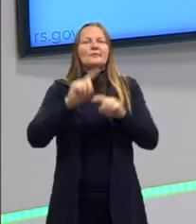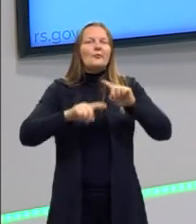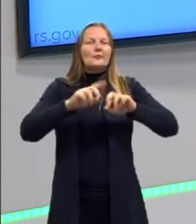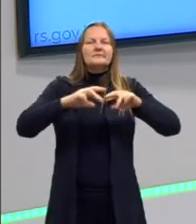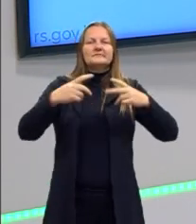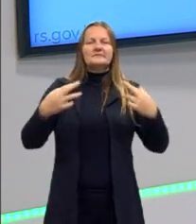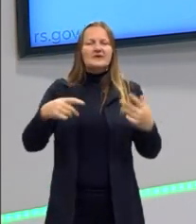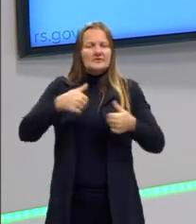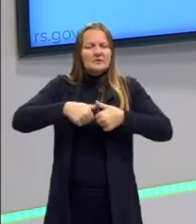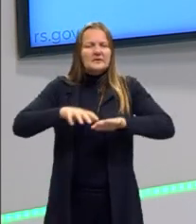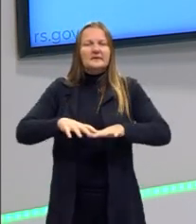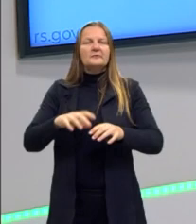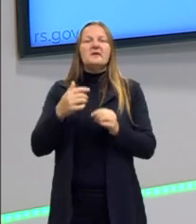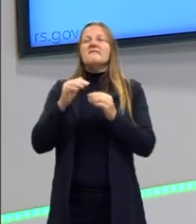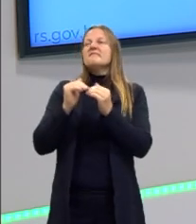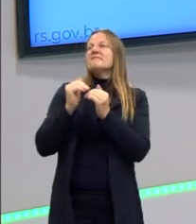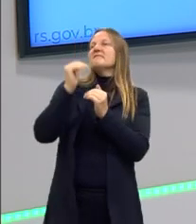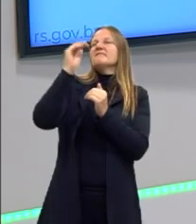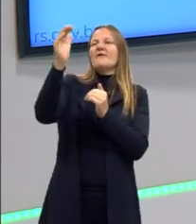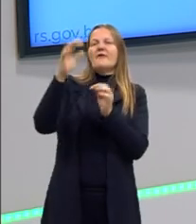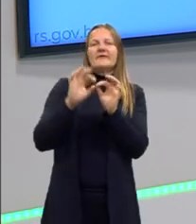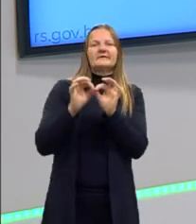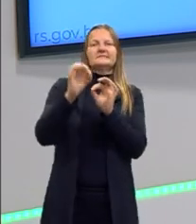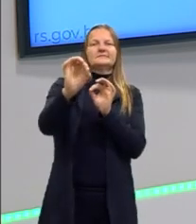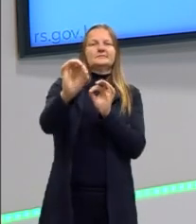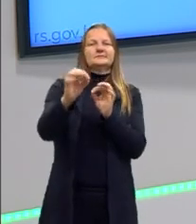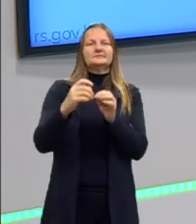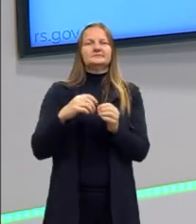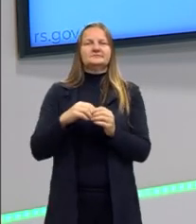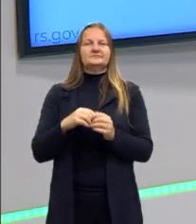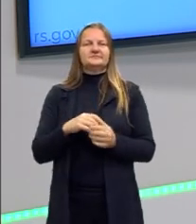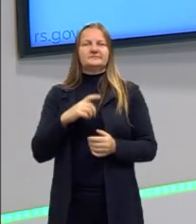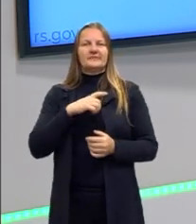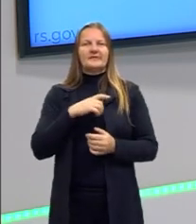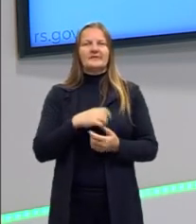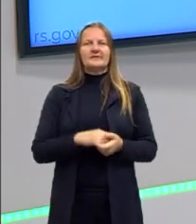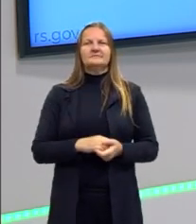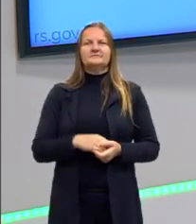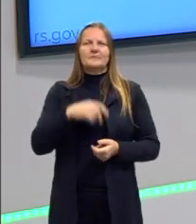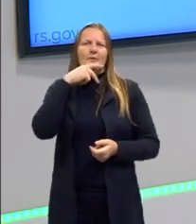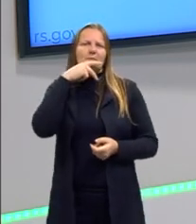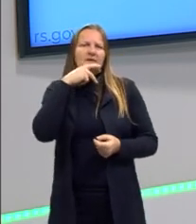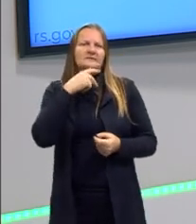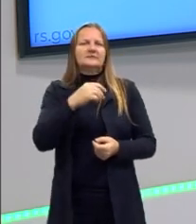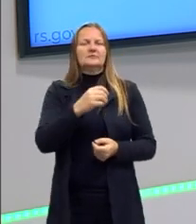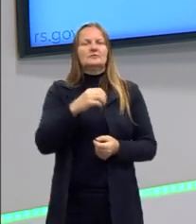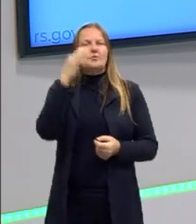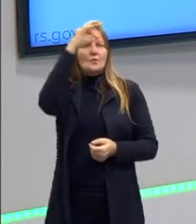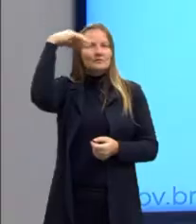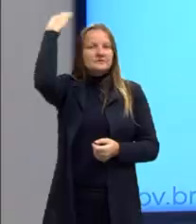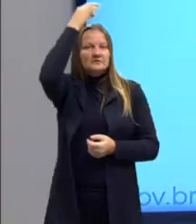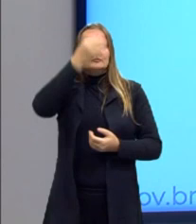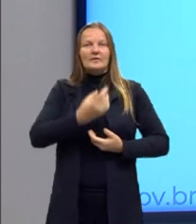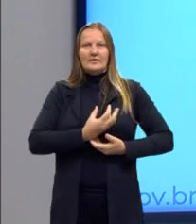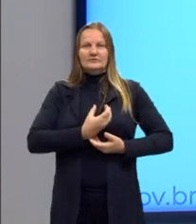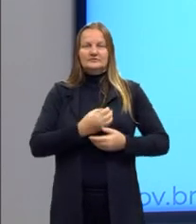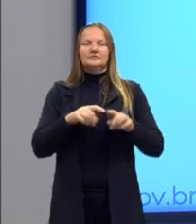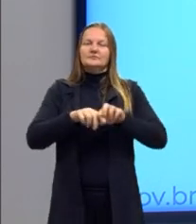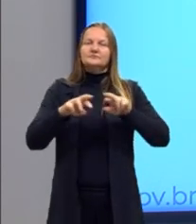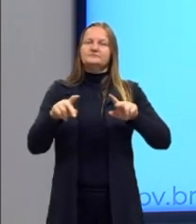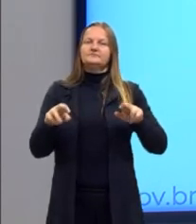mesmo. Não há mais necessidade desse salto, como propôs Platão ou Santo Agostinho. Então o